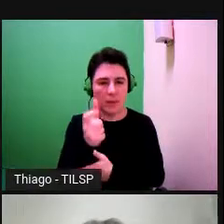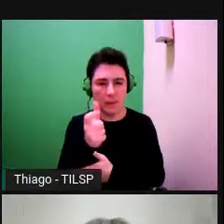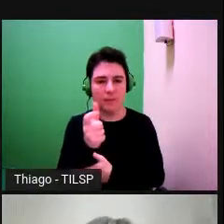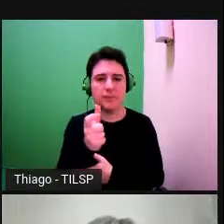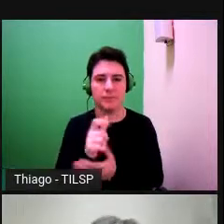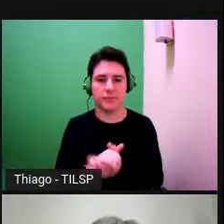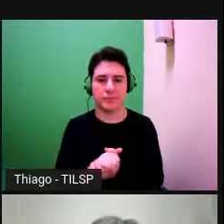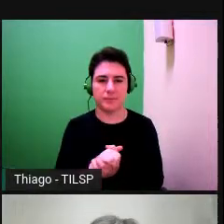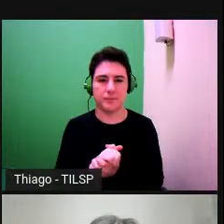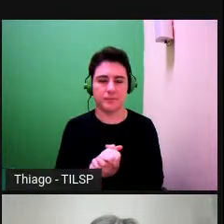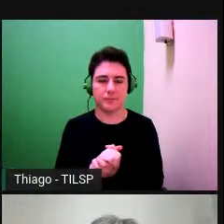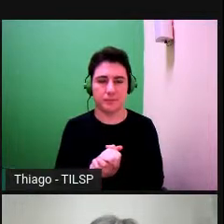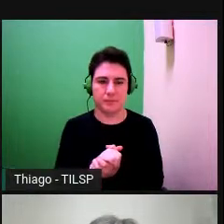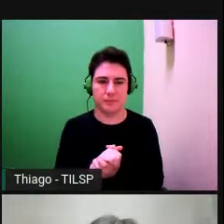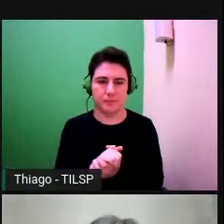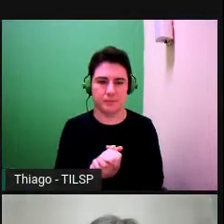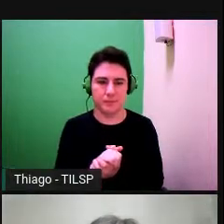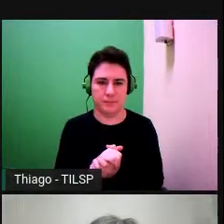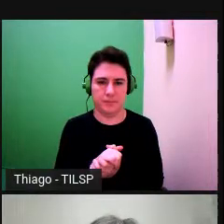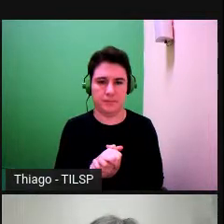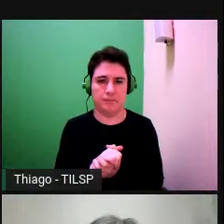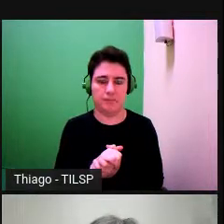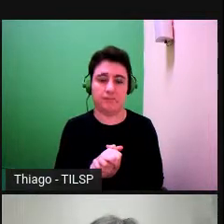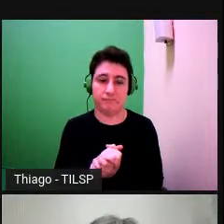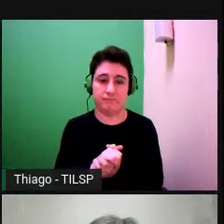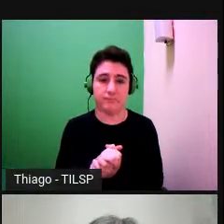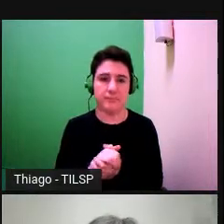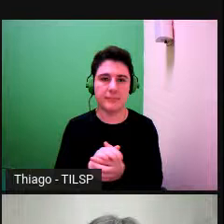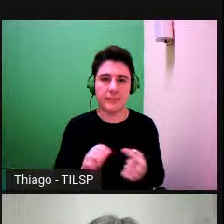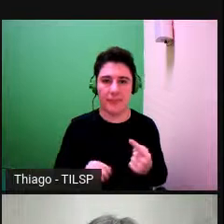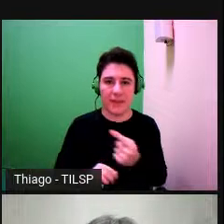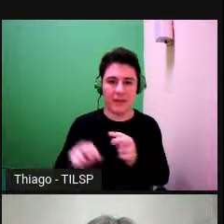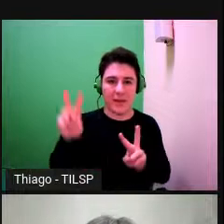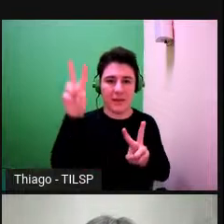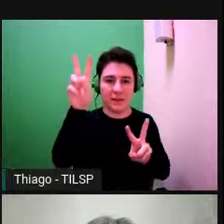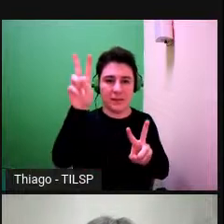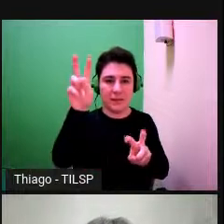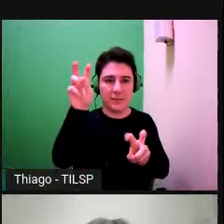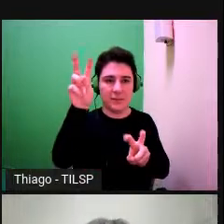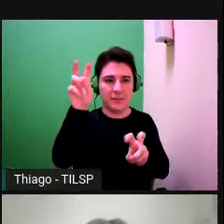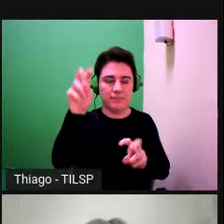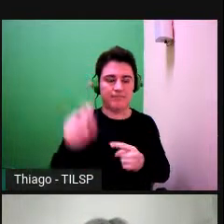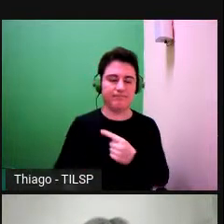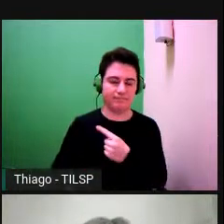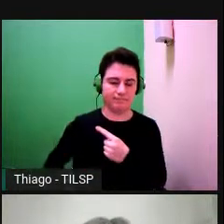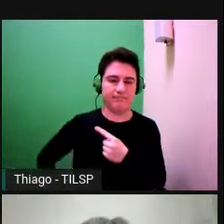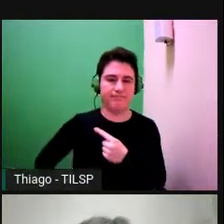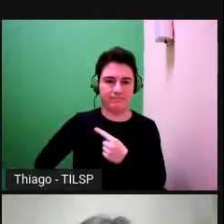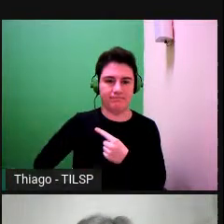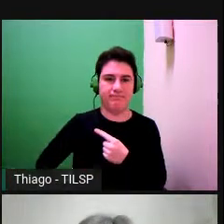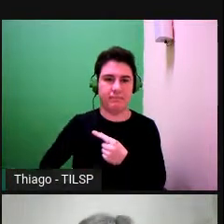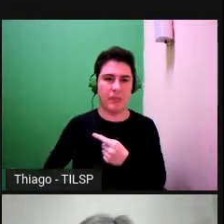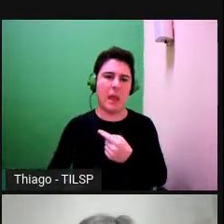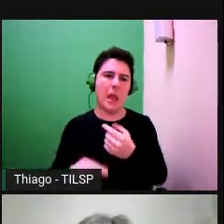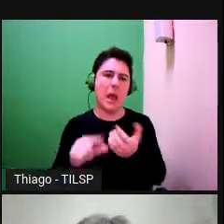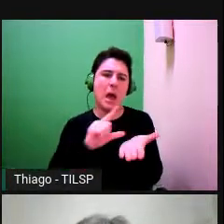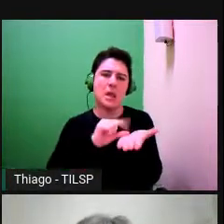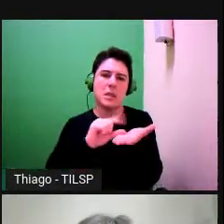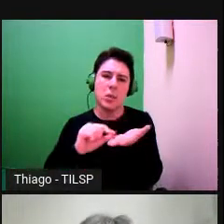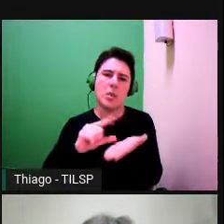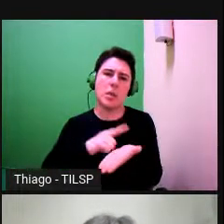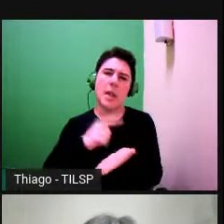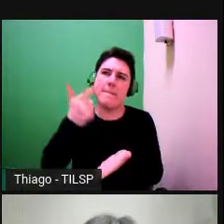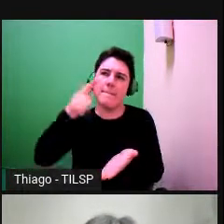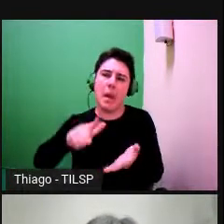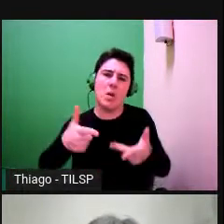parece-me interessante esta passagem que não, enfim, o artigo tem outros aspectos interessantes, obviamente,